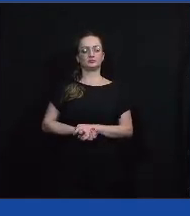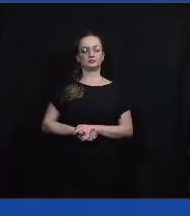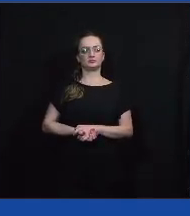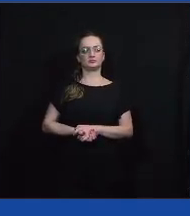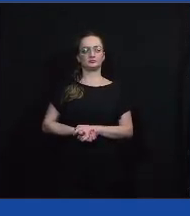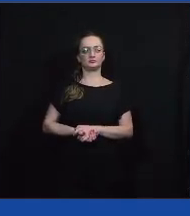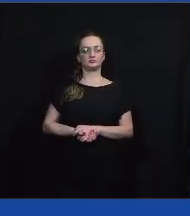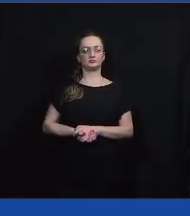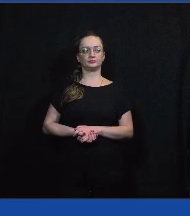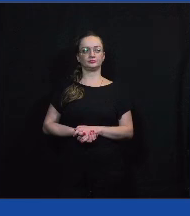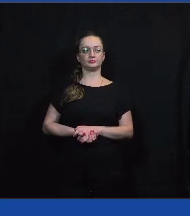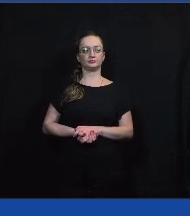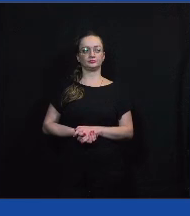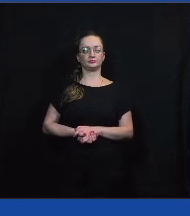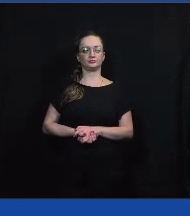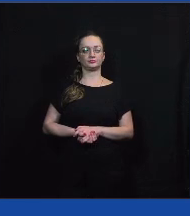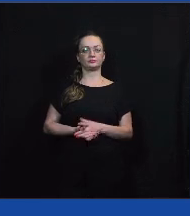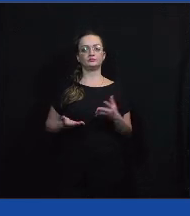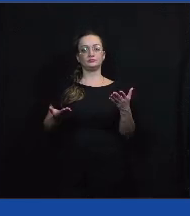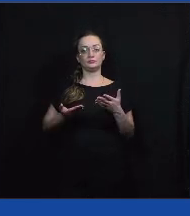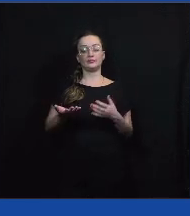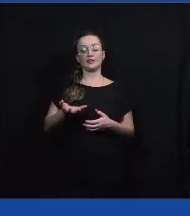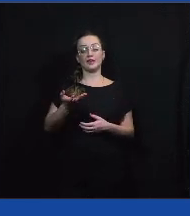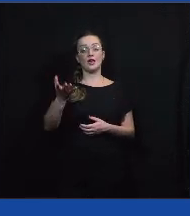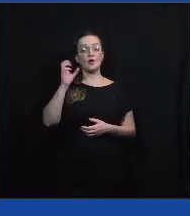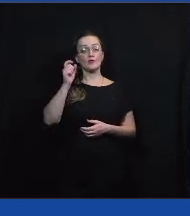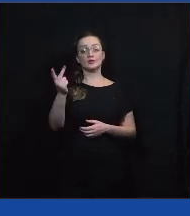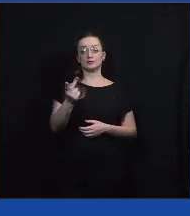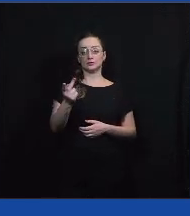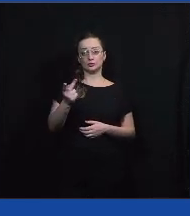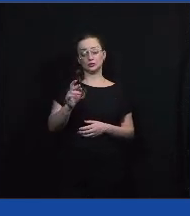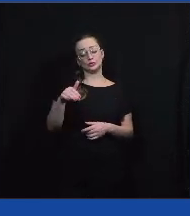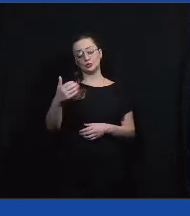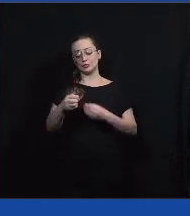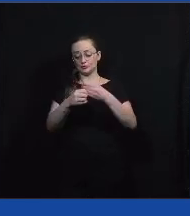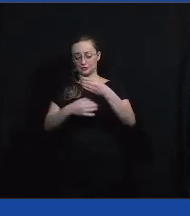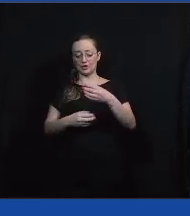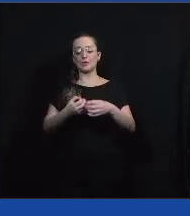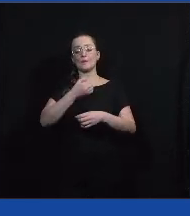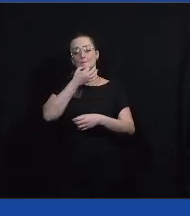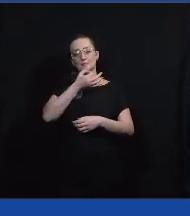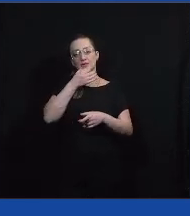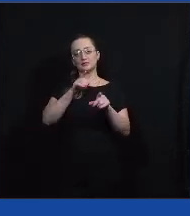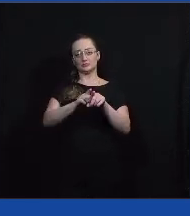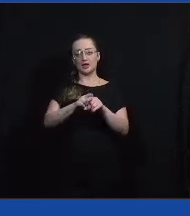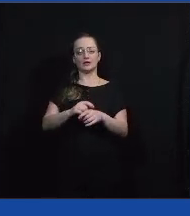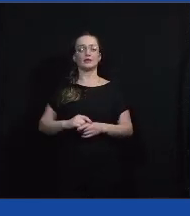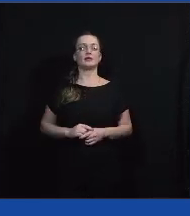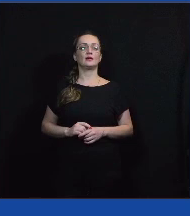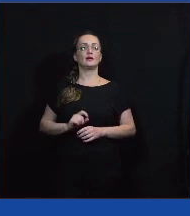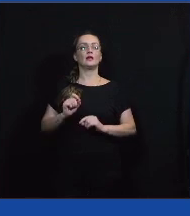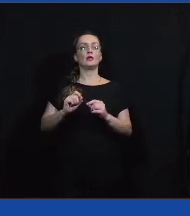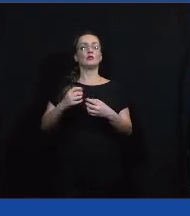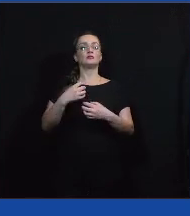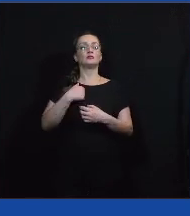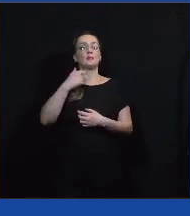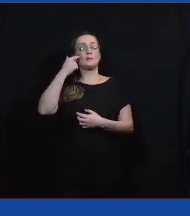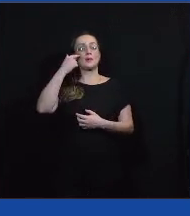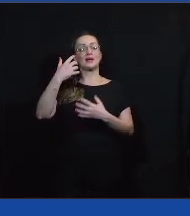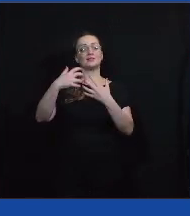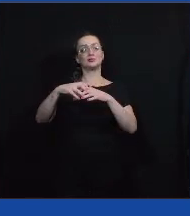E aí, agora a gente queria ver um pouquinho de vocês duas e quem quiser comentar lá no chat do YouTube também. Como foi, o vocês acharam,